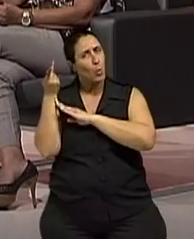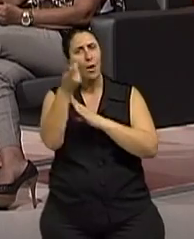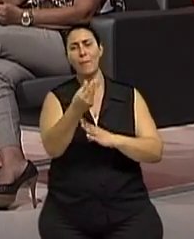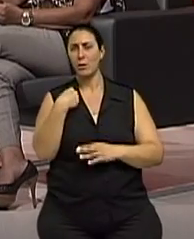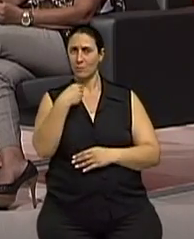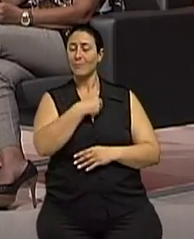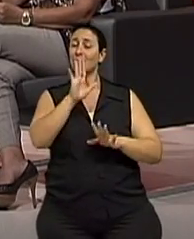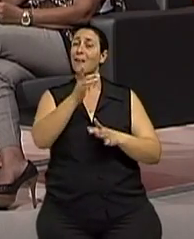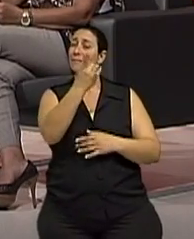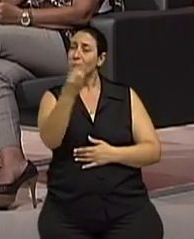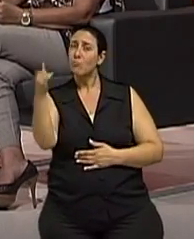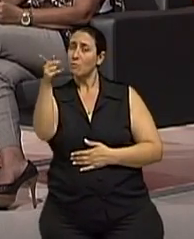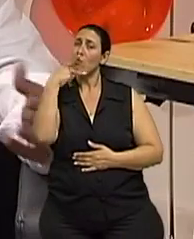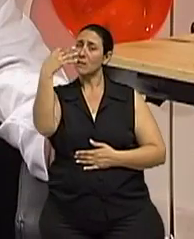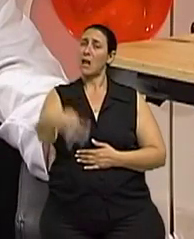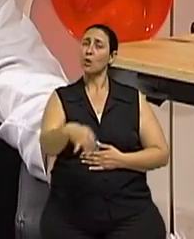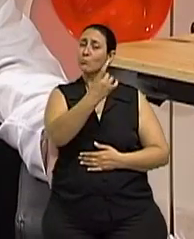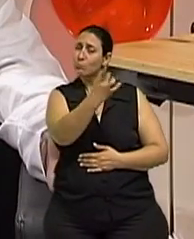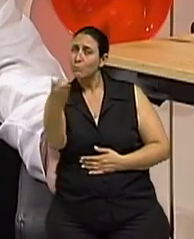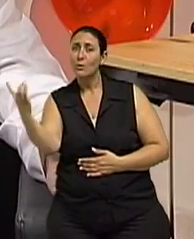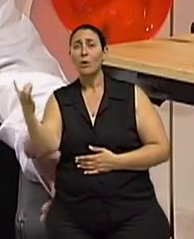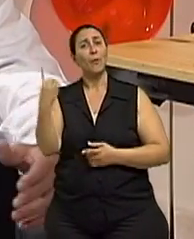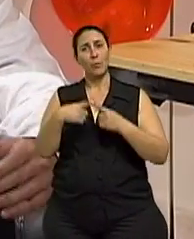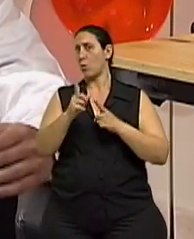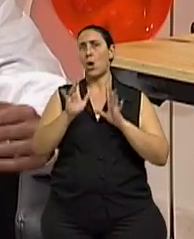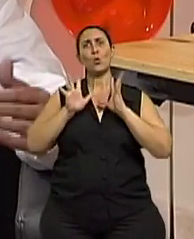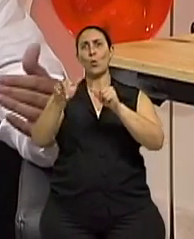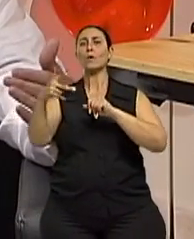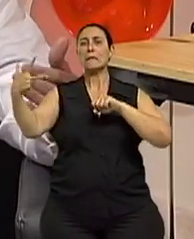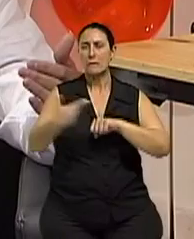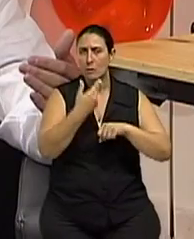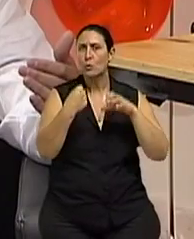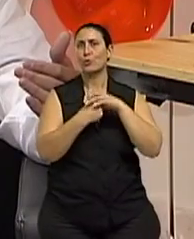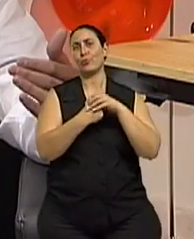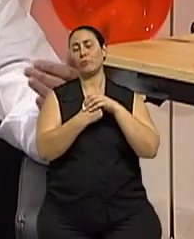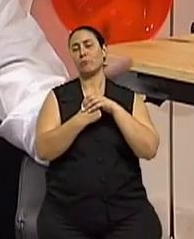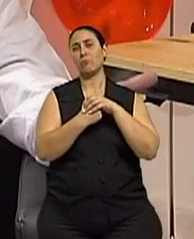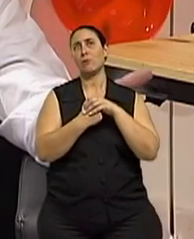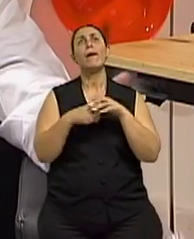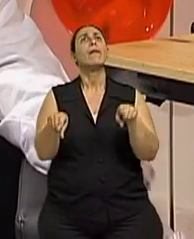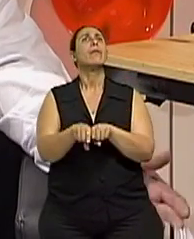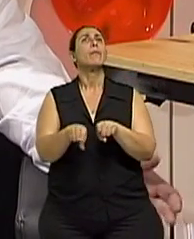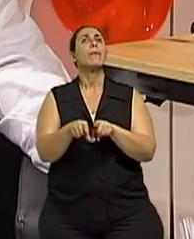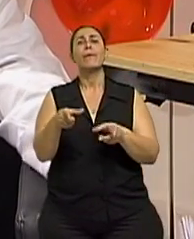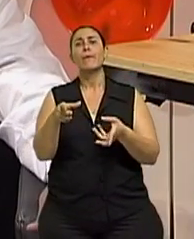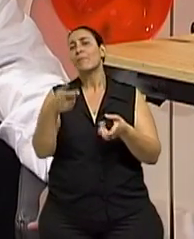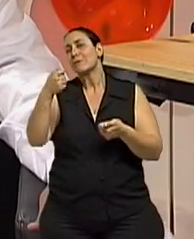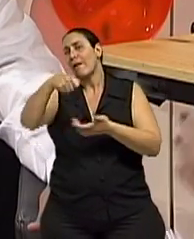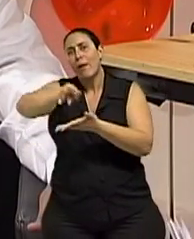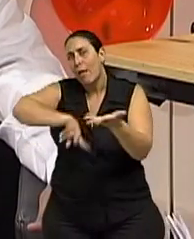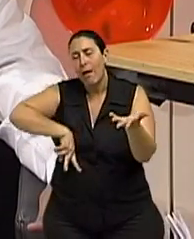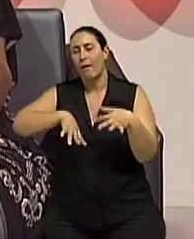muito bem, cada caso é um caso. Nem todos os casos vão à cirurgia, né? E tudo tem que passar por uma avaliação,